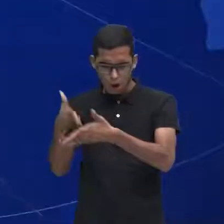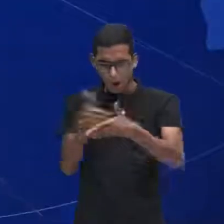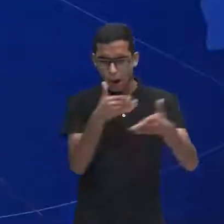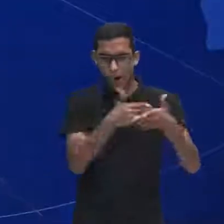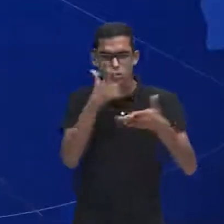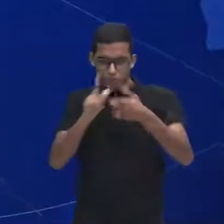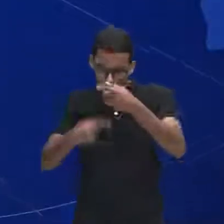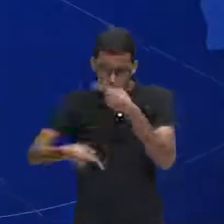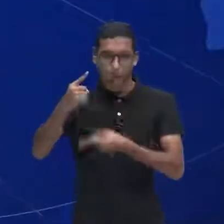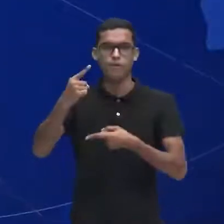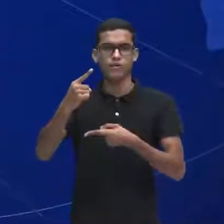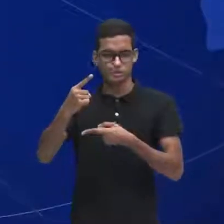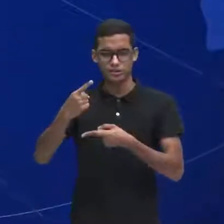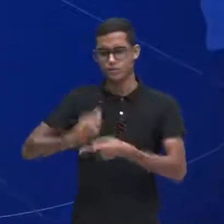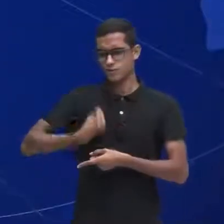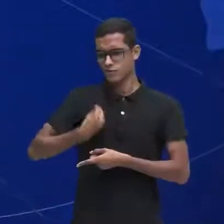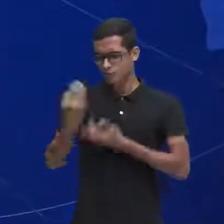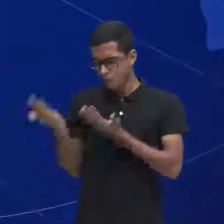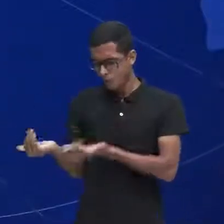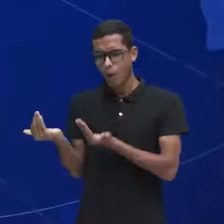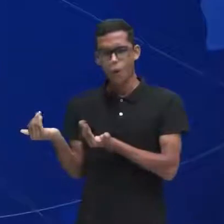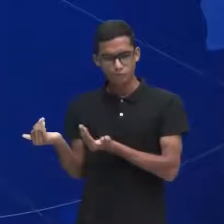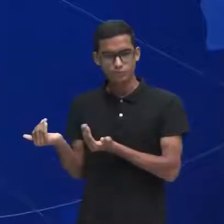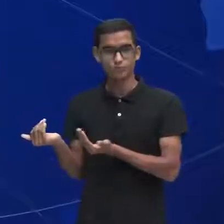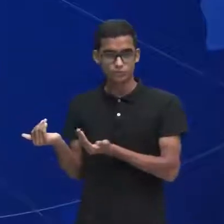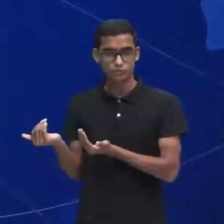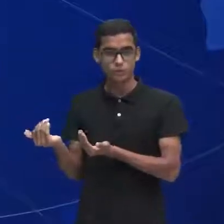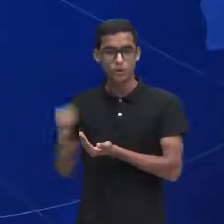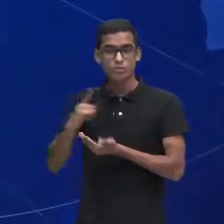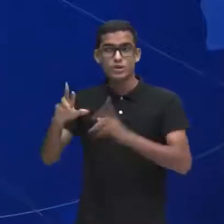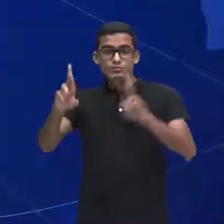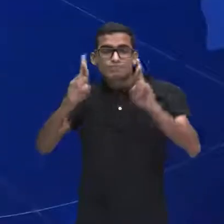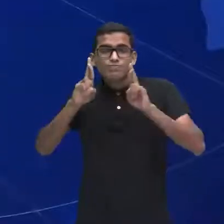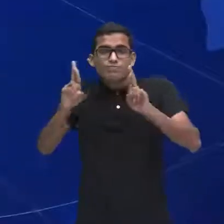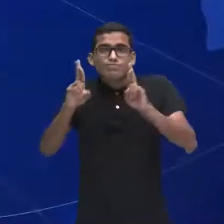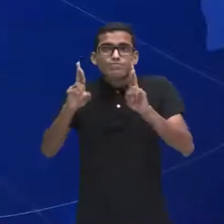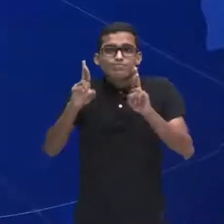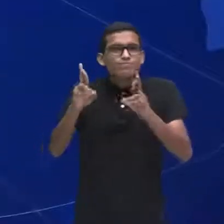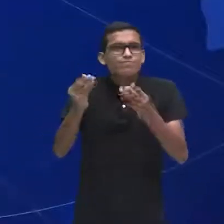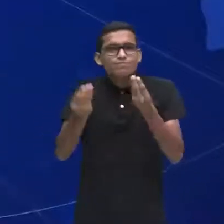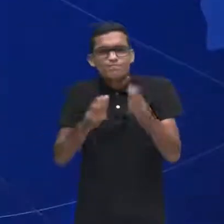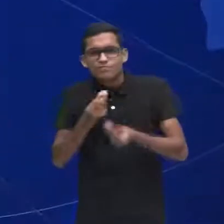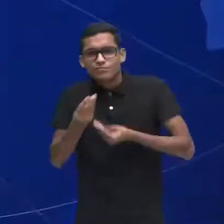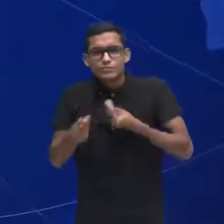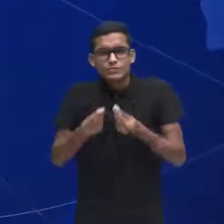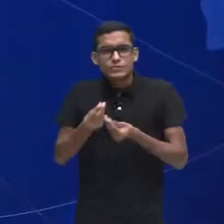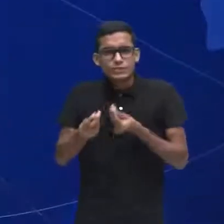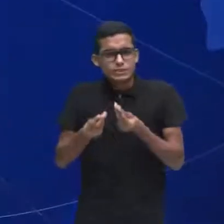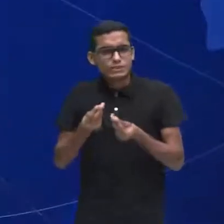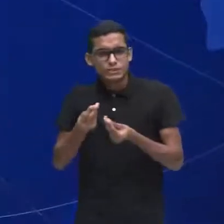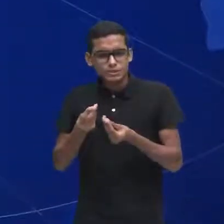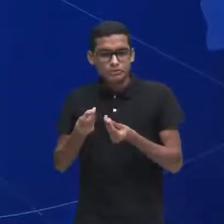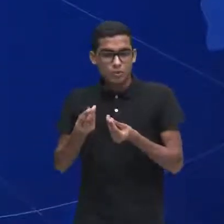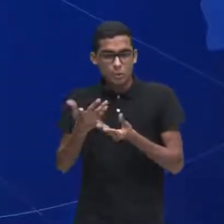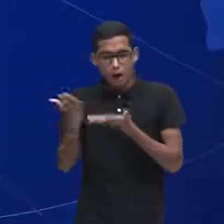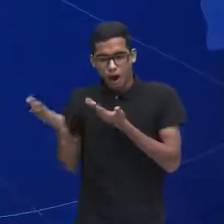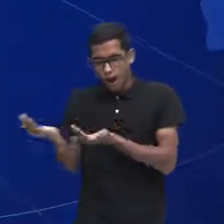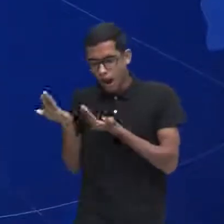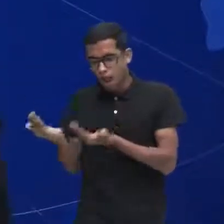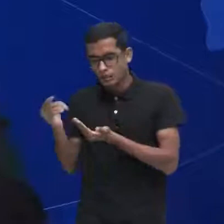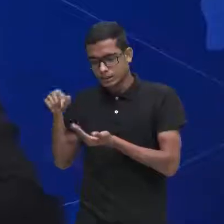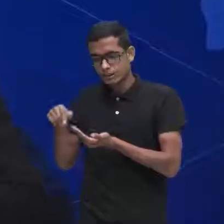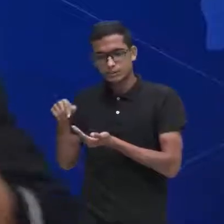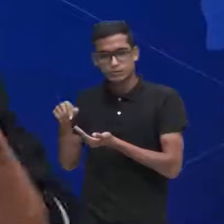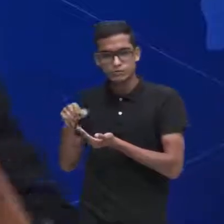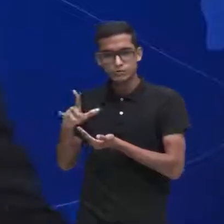a gente vivencia na adolescência nos dá a esperança de que a gente pode também eu acho que essa ideia precisa ficar muito presente porque na adolescência como a gente vê